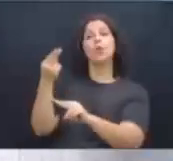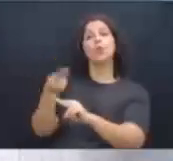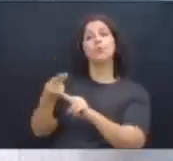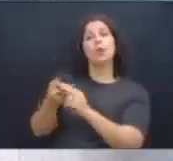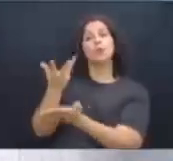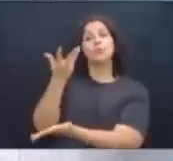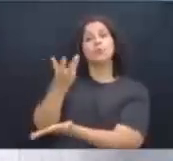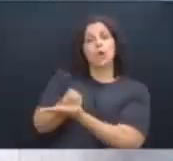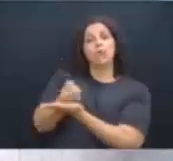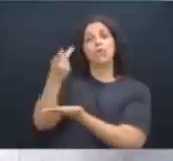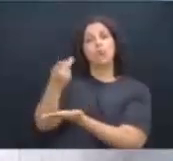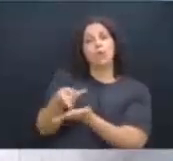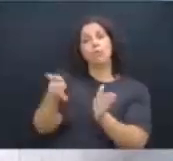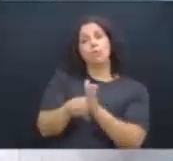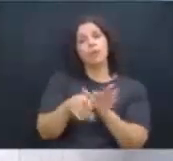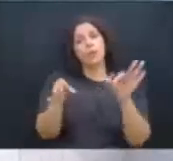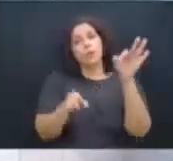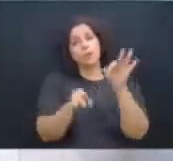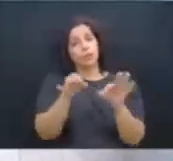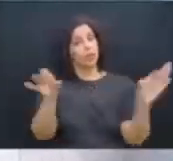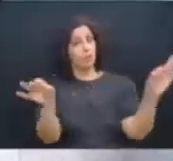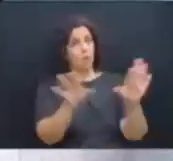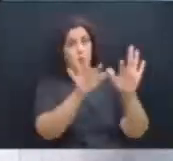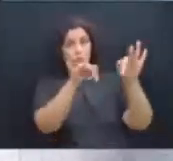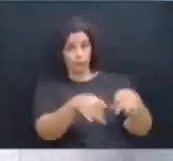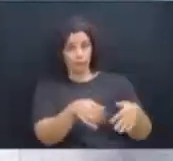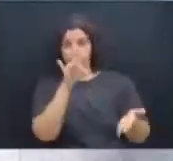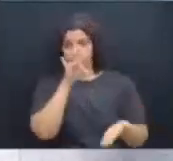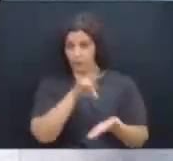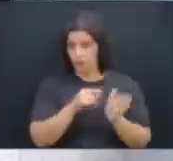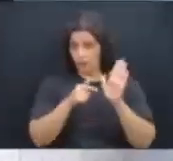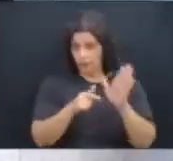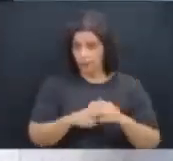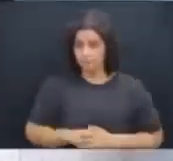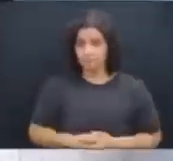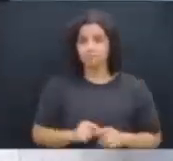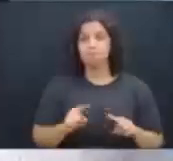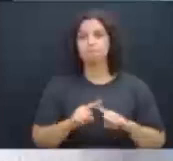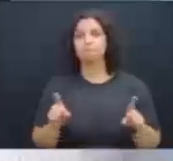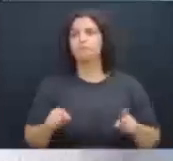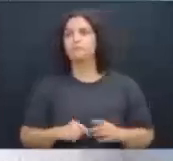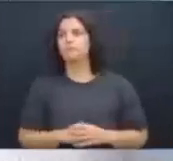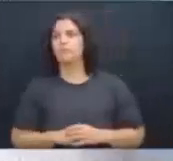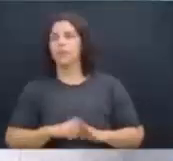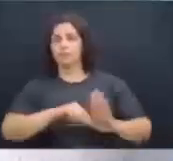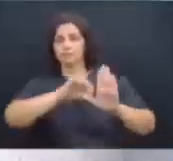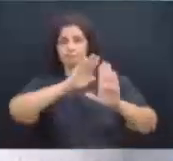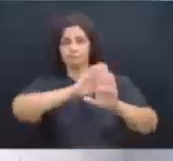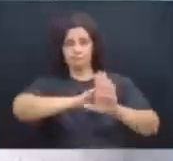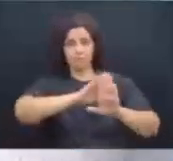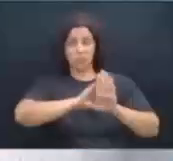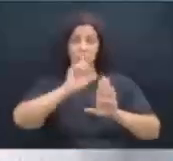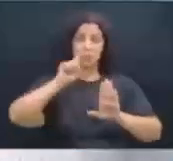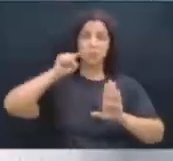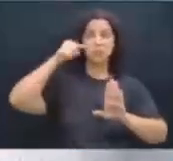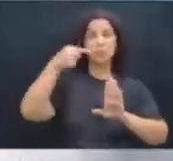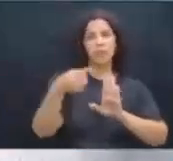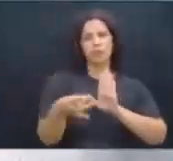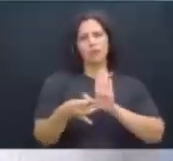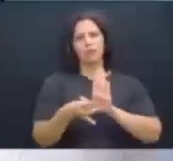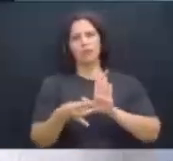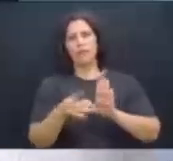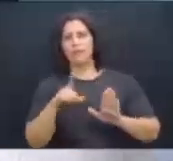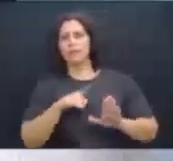Isso é o fato. Essa é a realidade. Mas, atrás ou na frente dessa realidade,